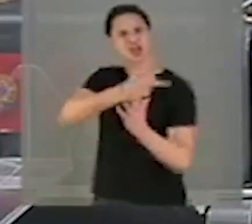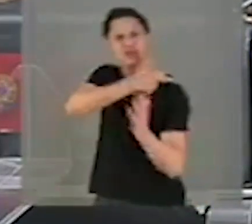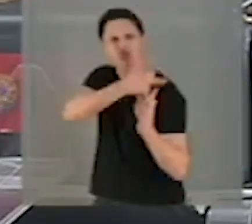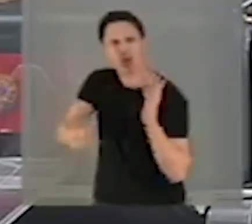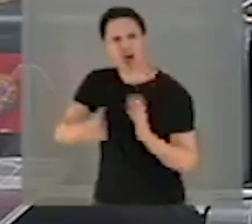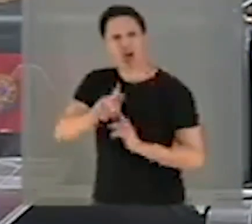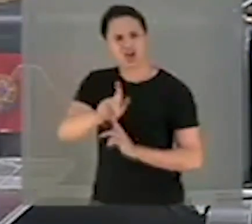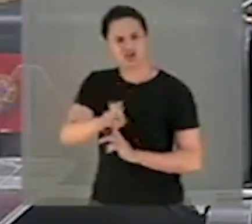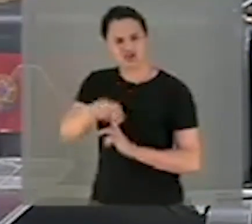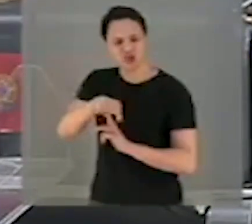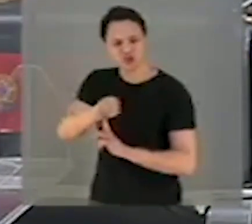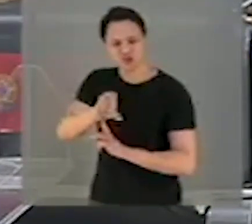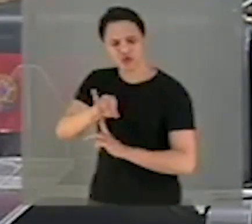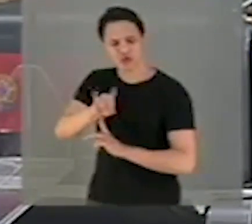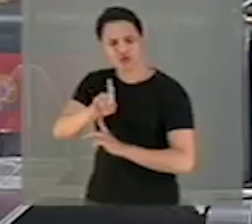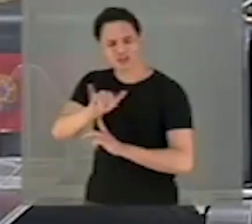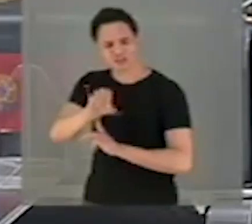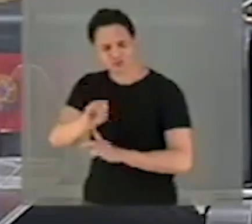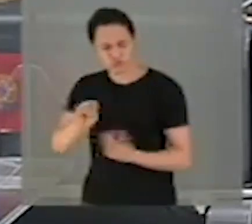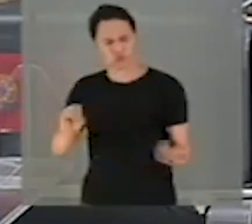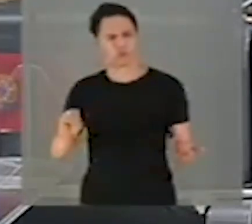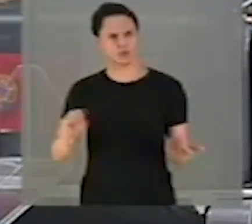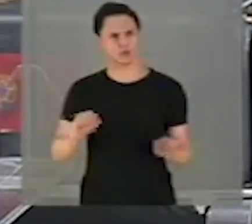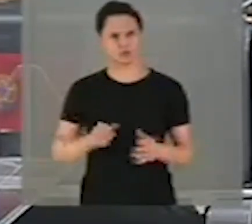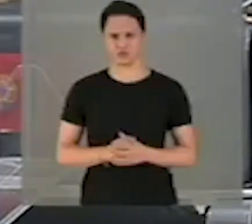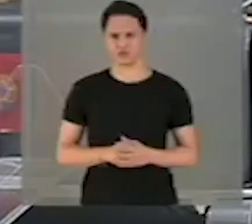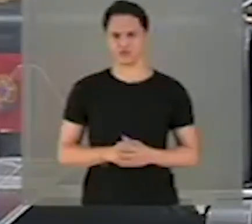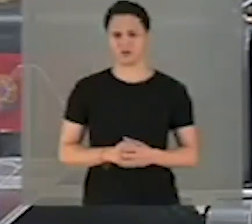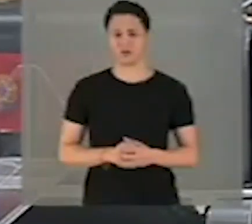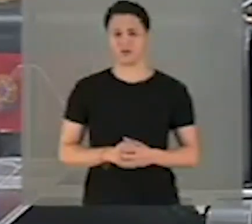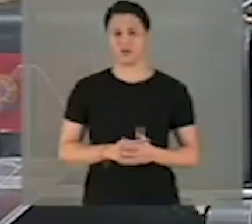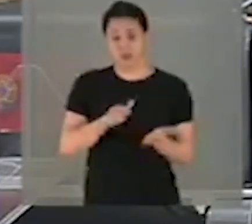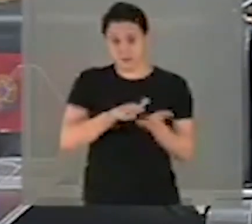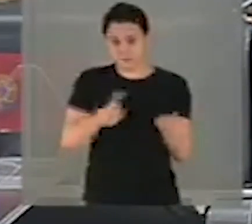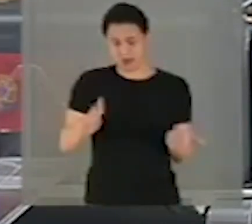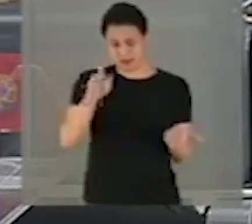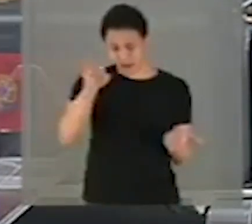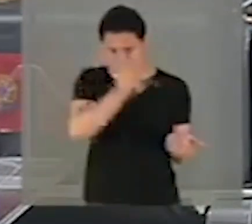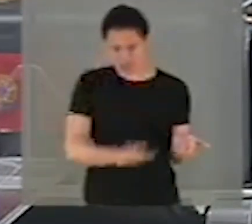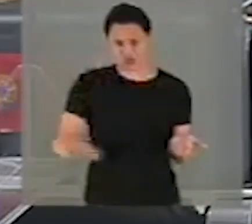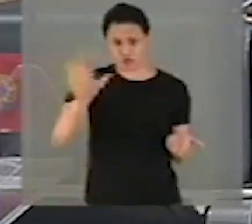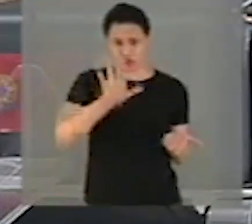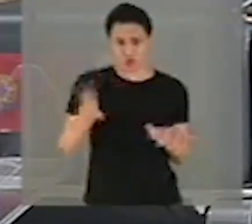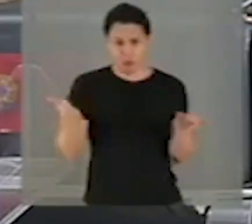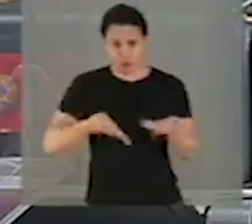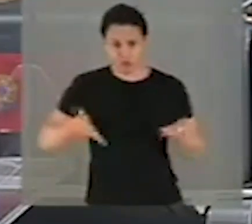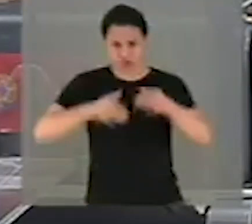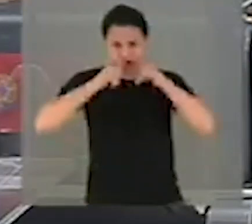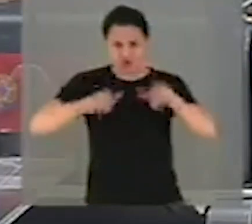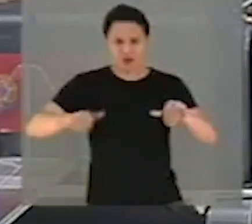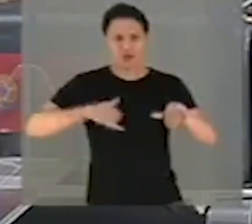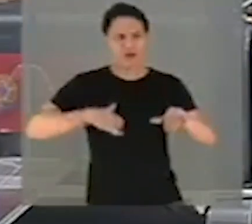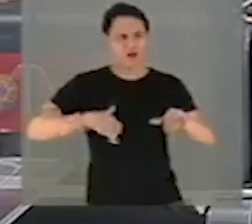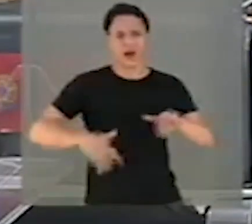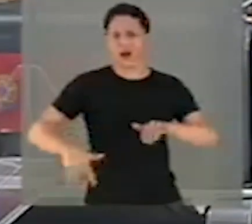A própria imprensa nacional, a imprensa nacional, está repercutindo hoje esse absurdo,